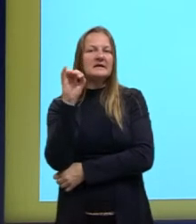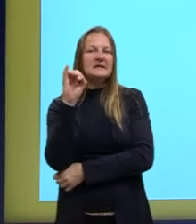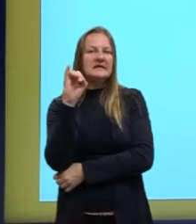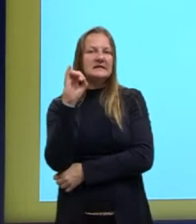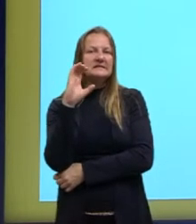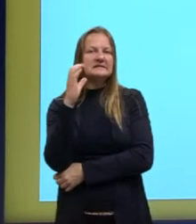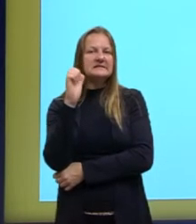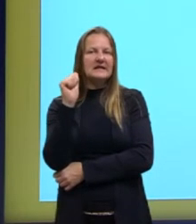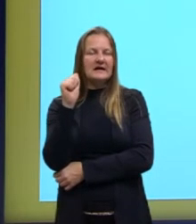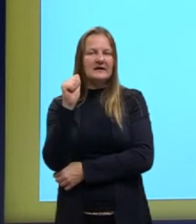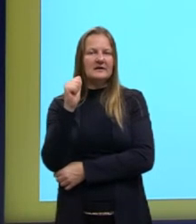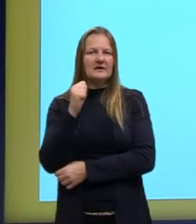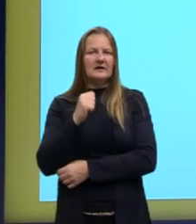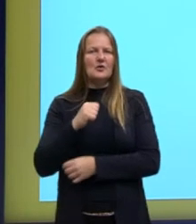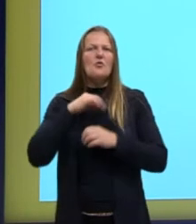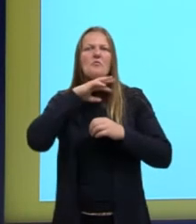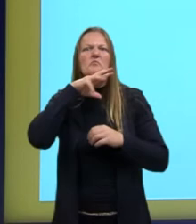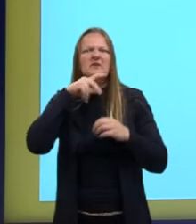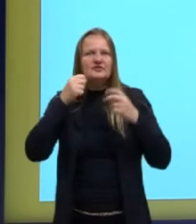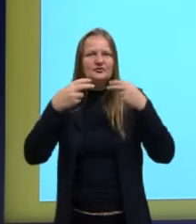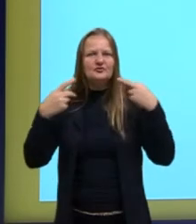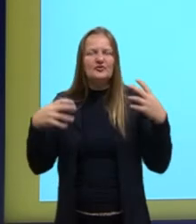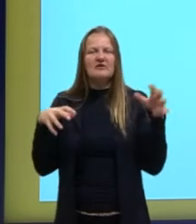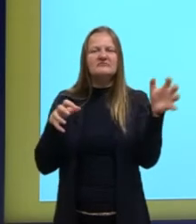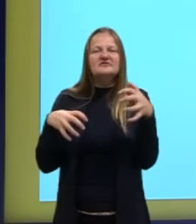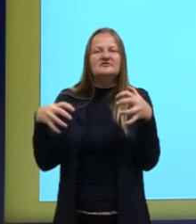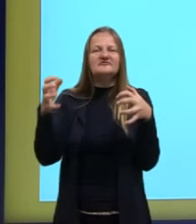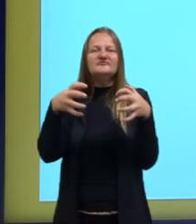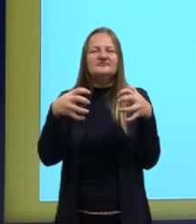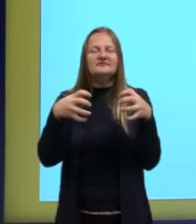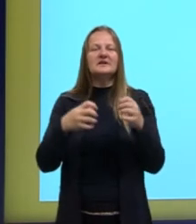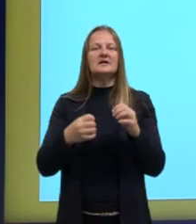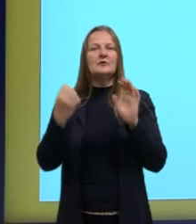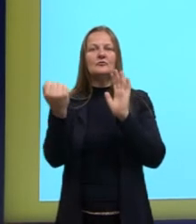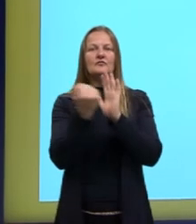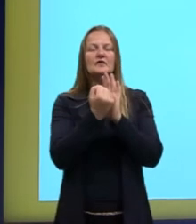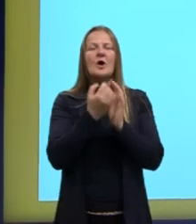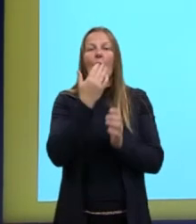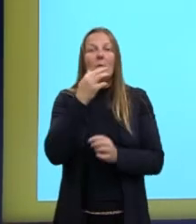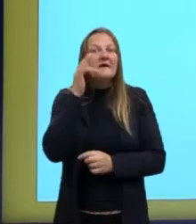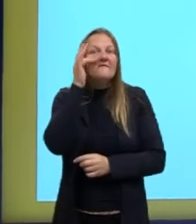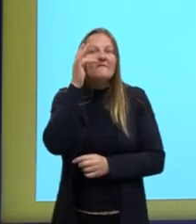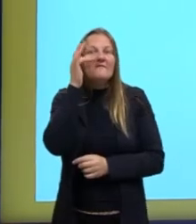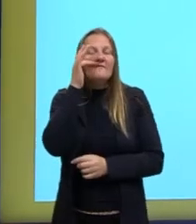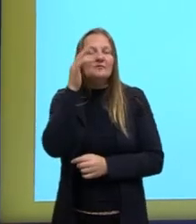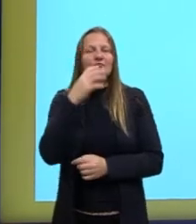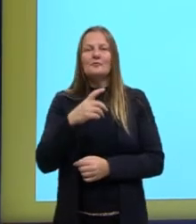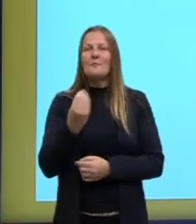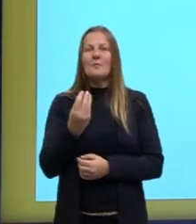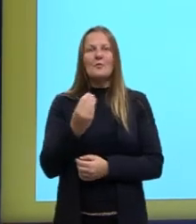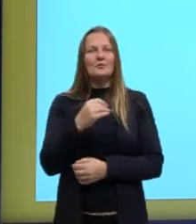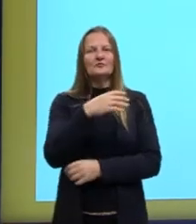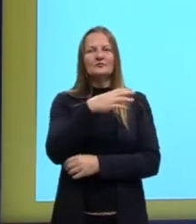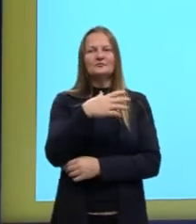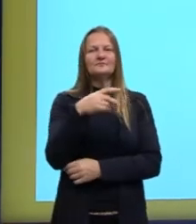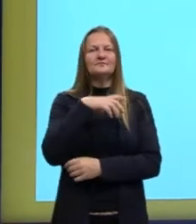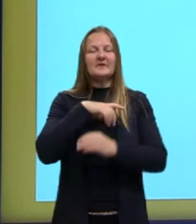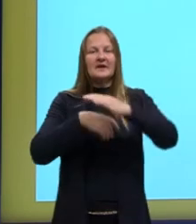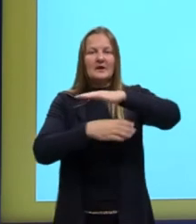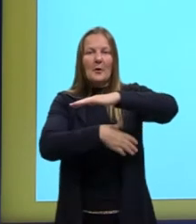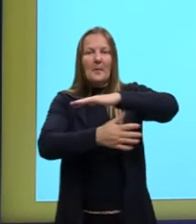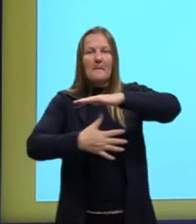e sementes, provocou impactos consideráveis na vegetação do Pantanal